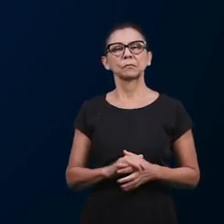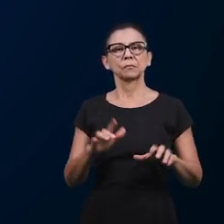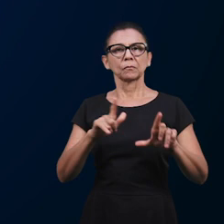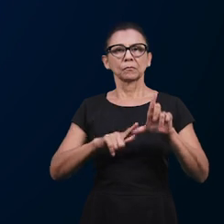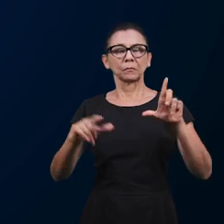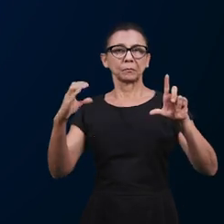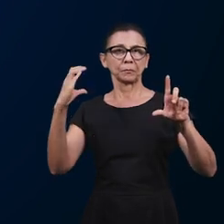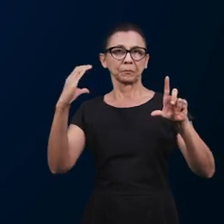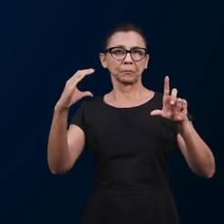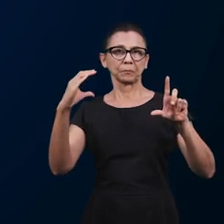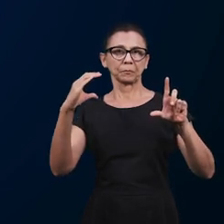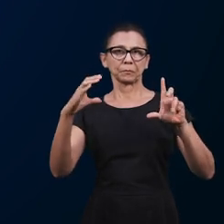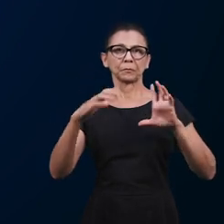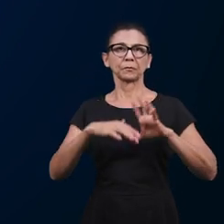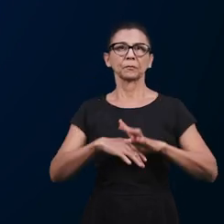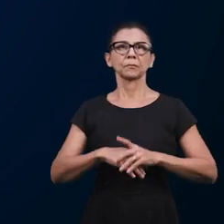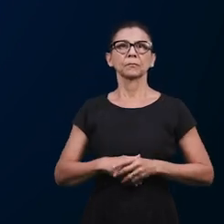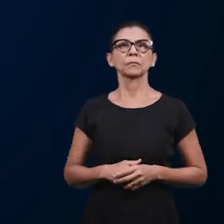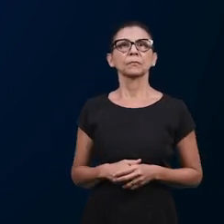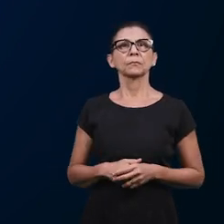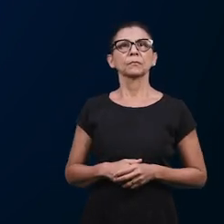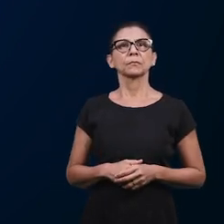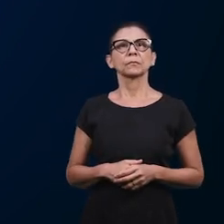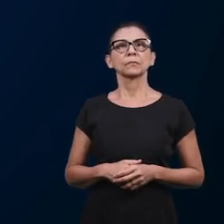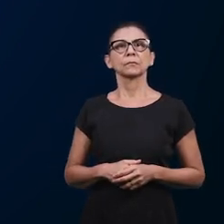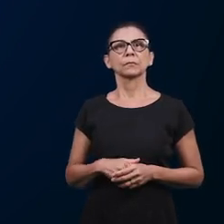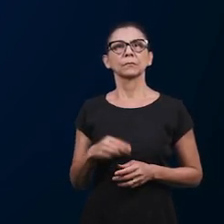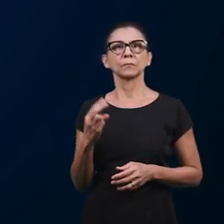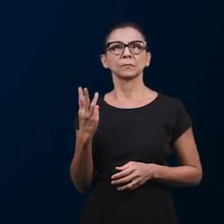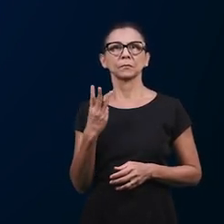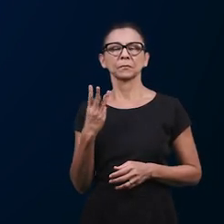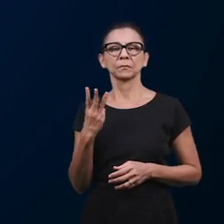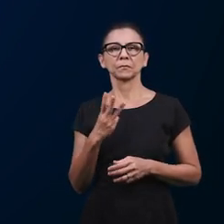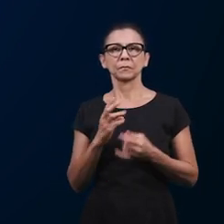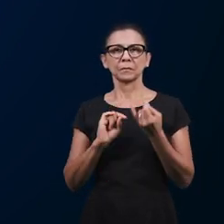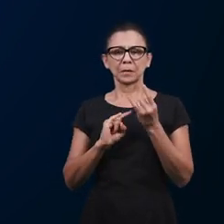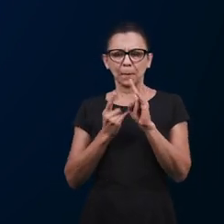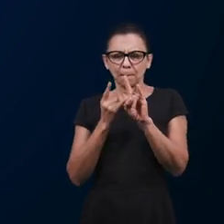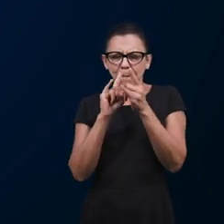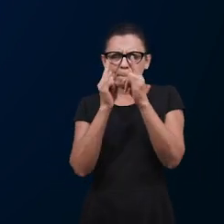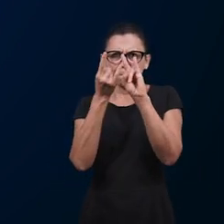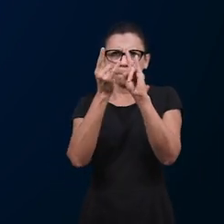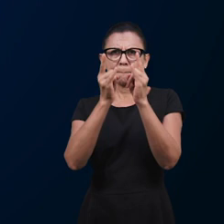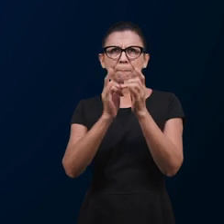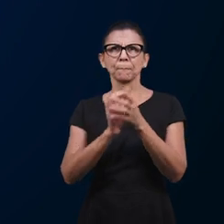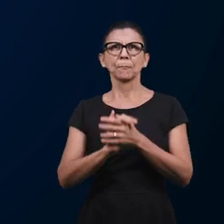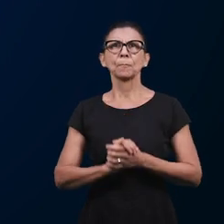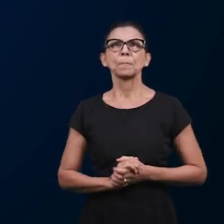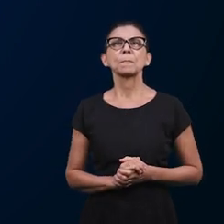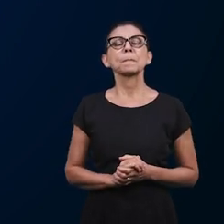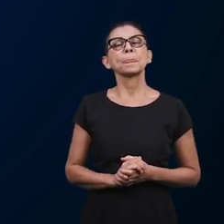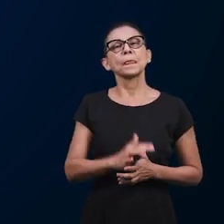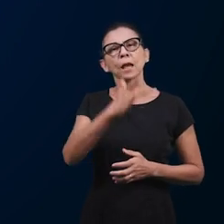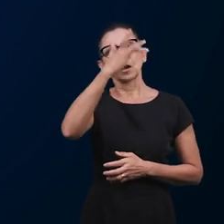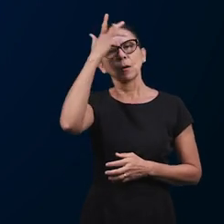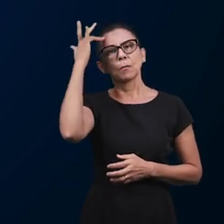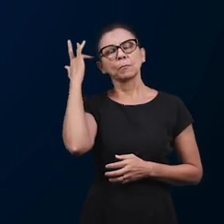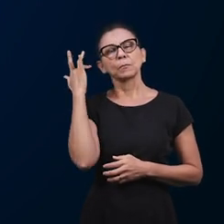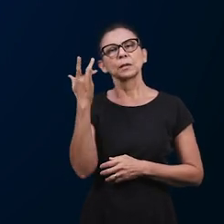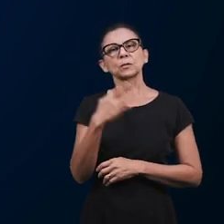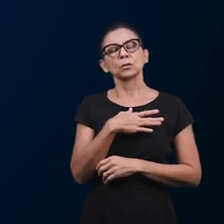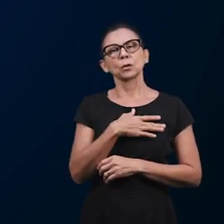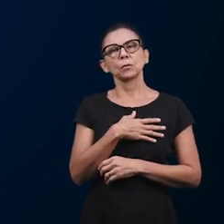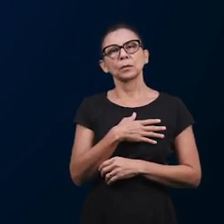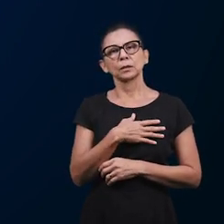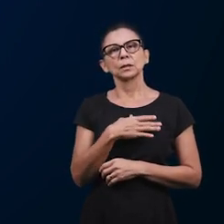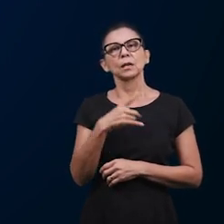letra C, né? Letra C. O terceiro, os espinhos. É o que ouve a palavra,